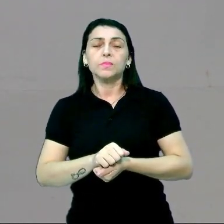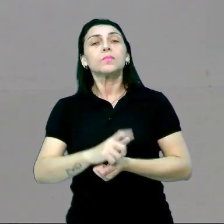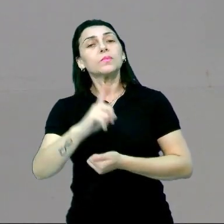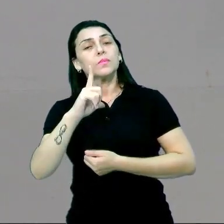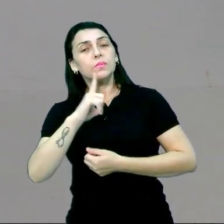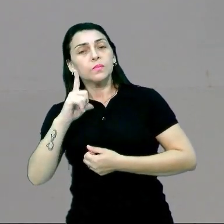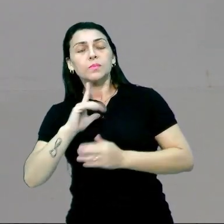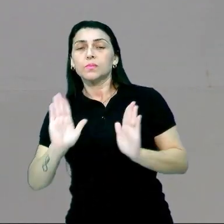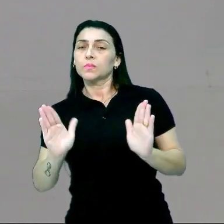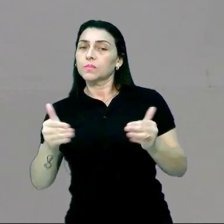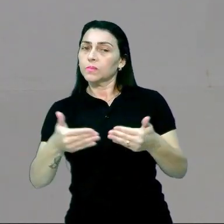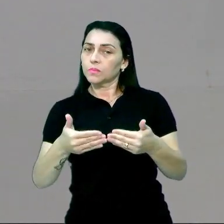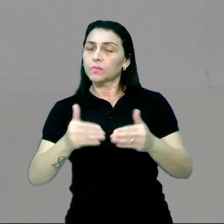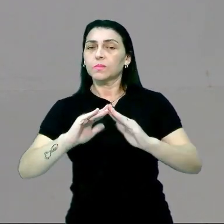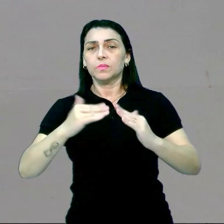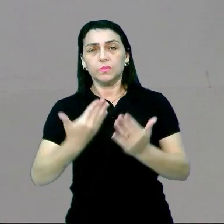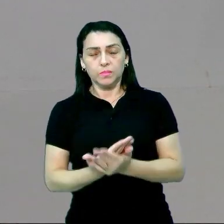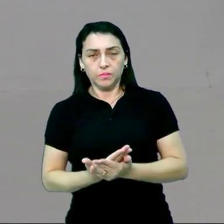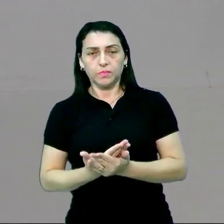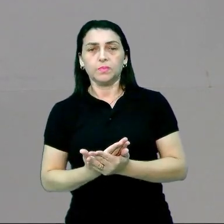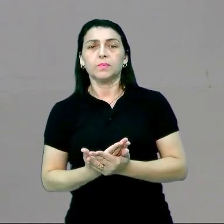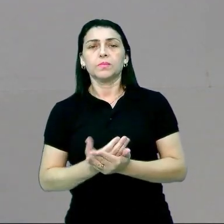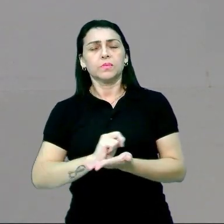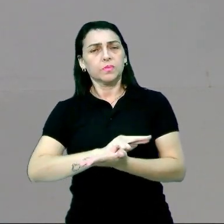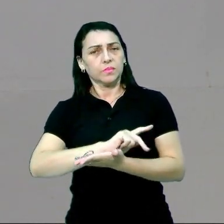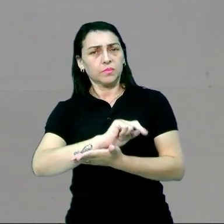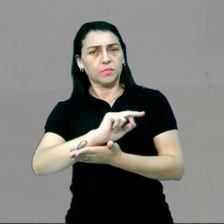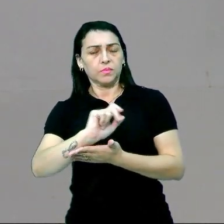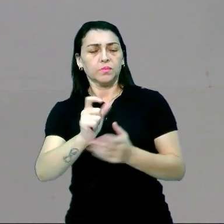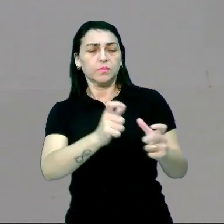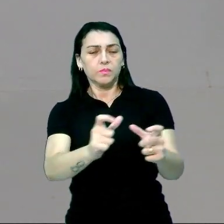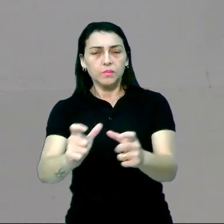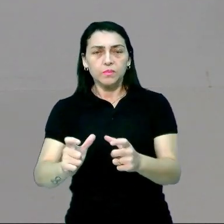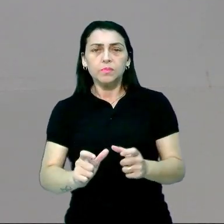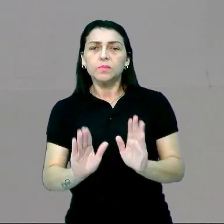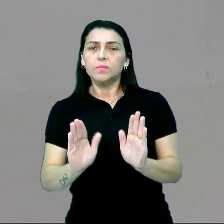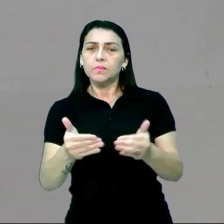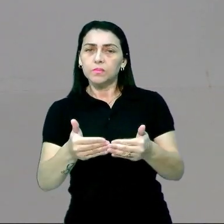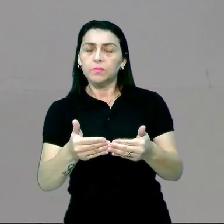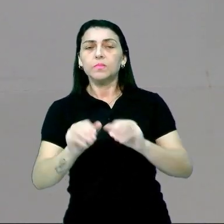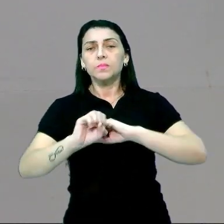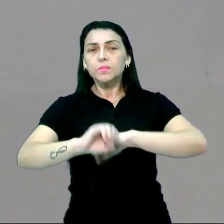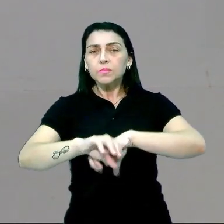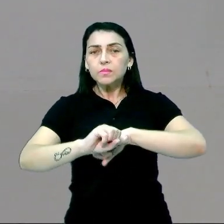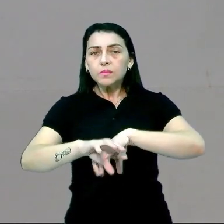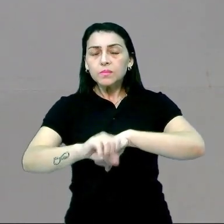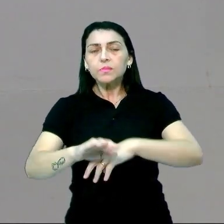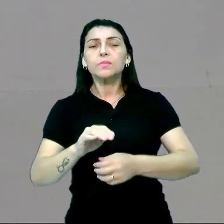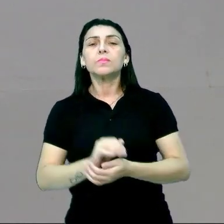tivemos o fechamento de escolas, enfim, de todos os estabelecimentos de ensino, algumas